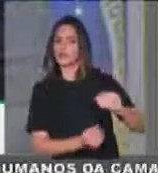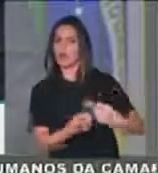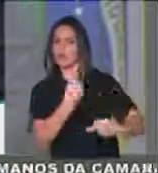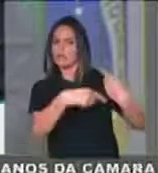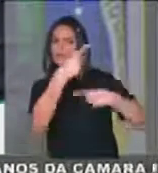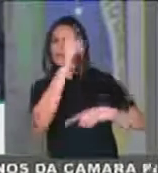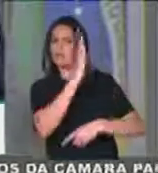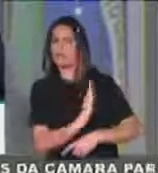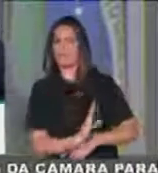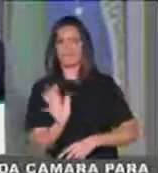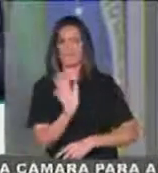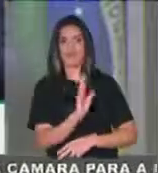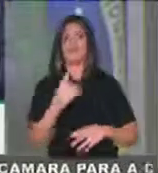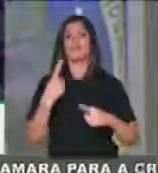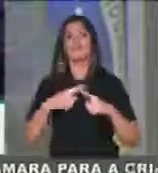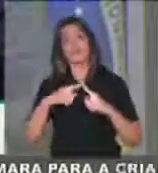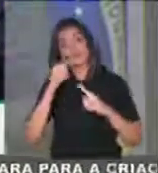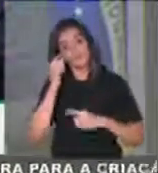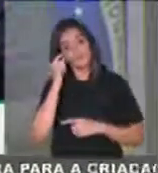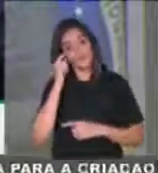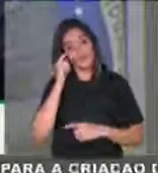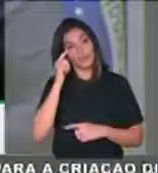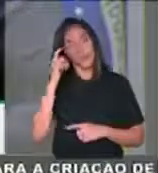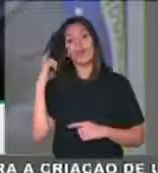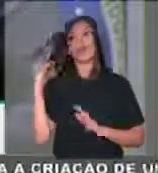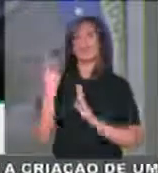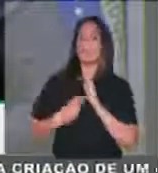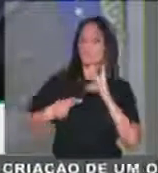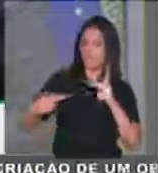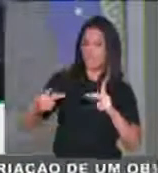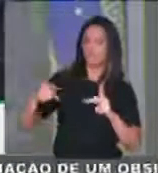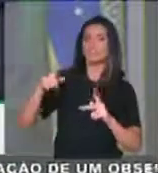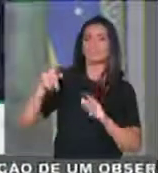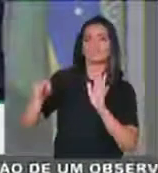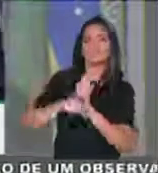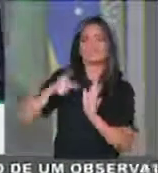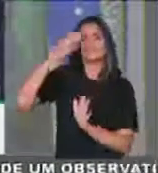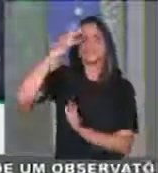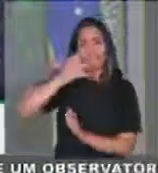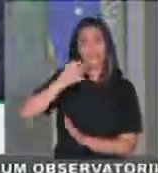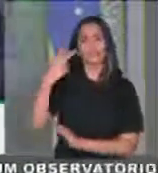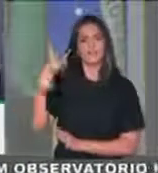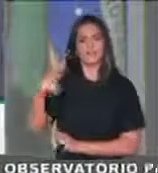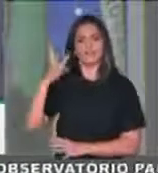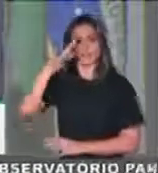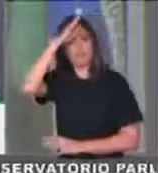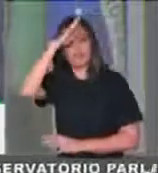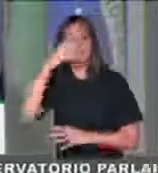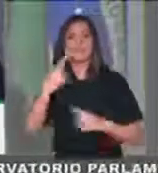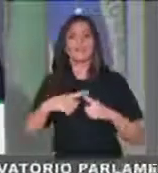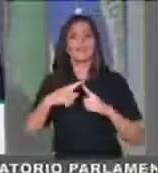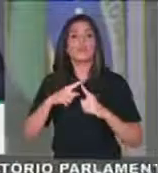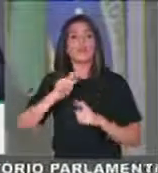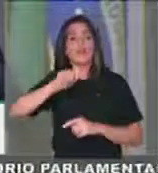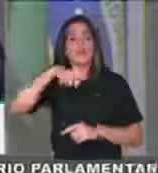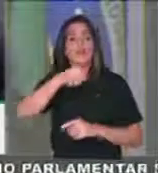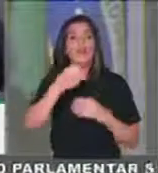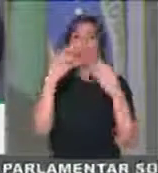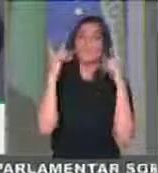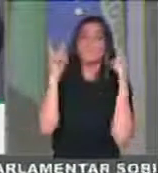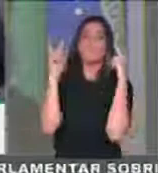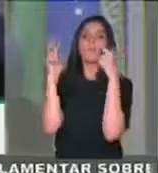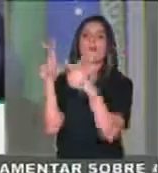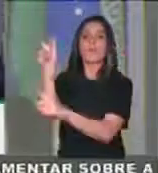Por causa das políticas sérias do presidente. Isto se reflete na sua popularidade. Em uma